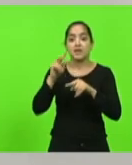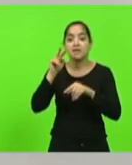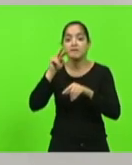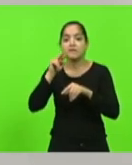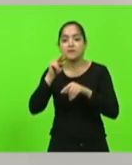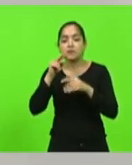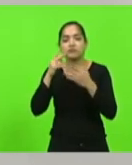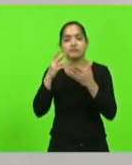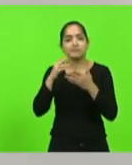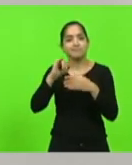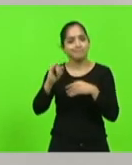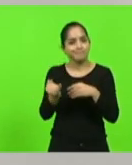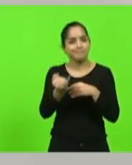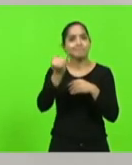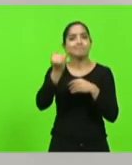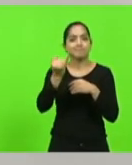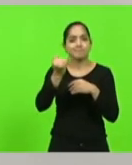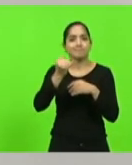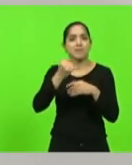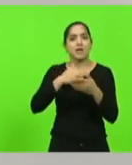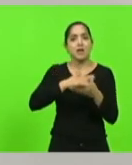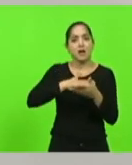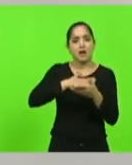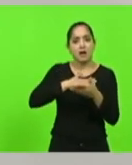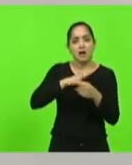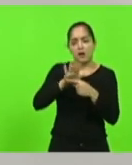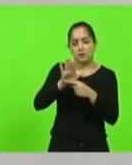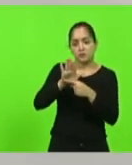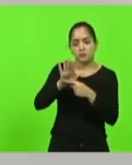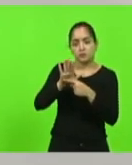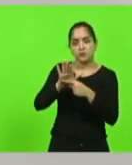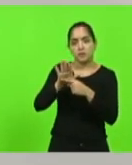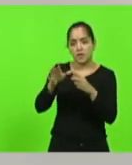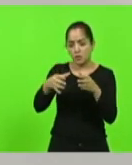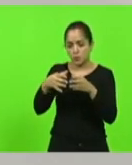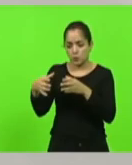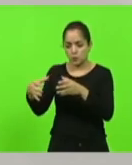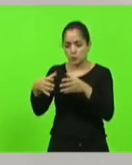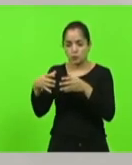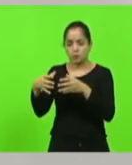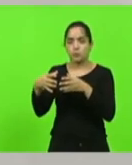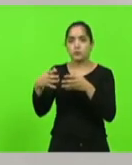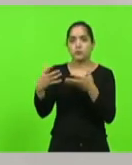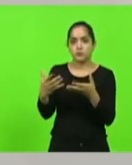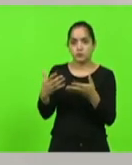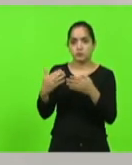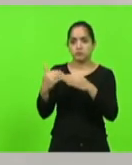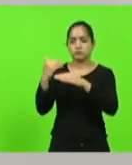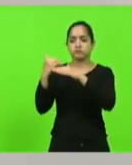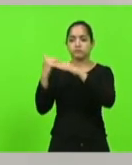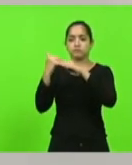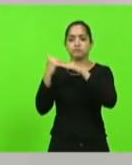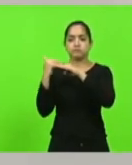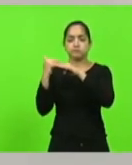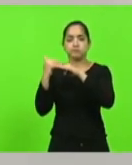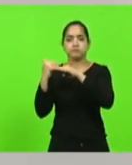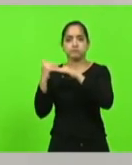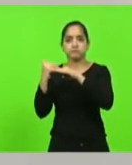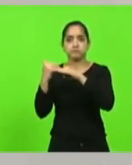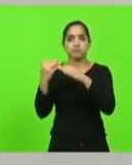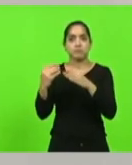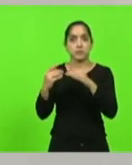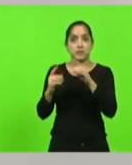grande oportunidade de agradar categorias. Ele está restituindo, no seu parecer, a paridade e a integralidade, que são